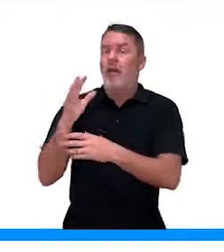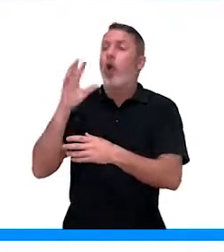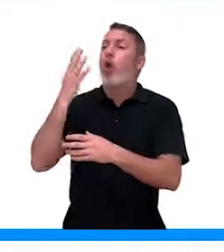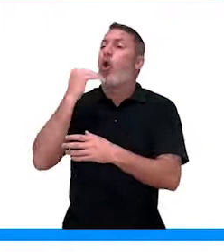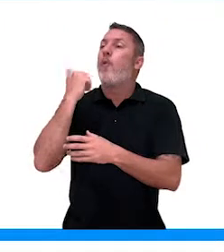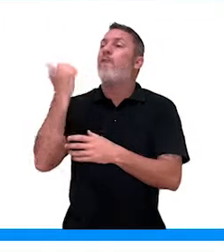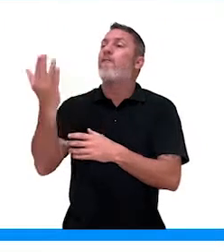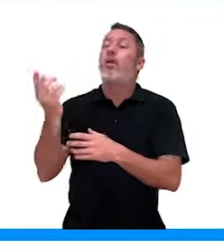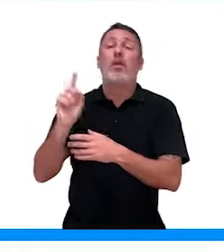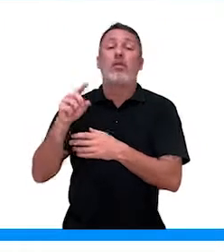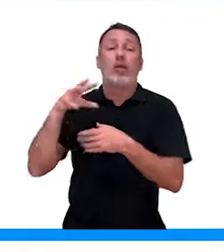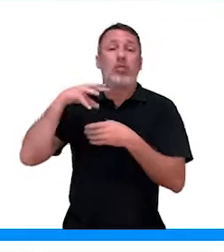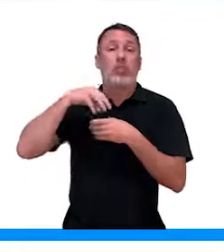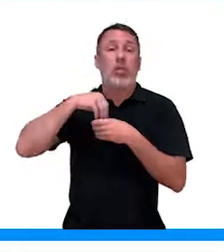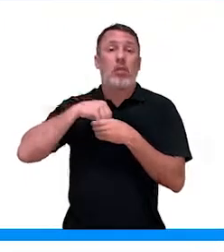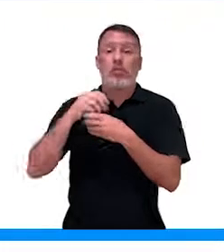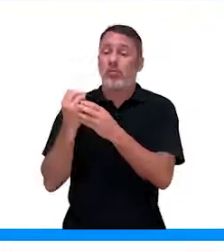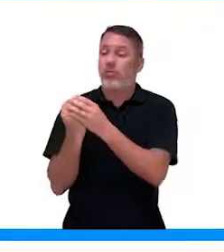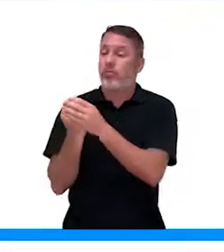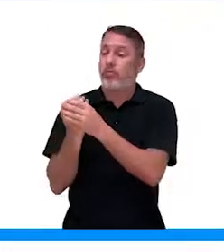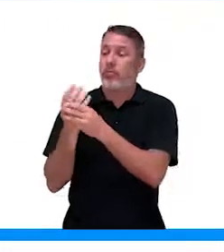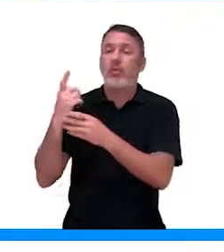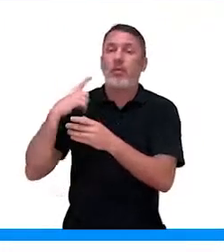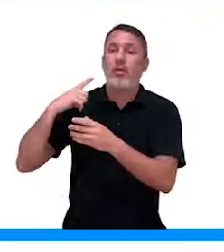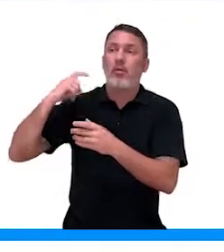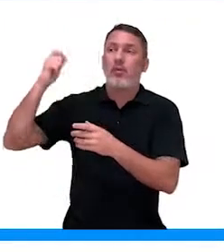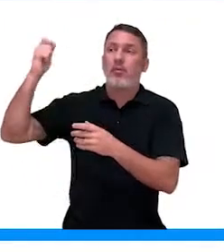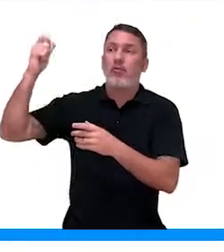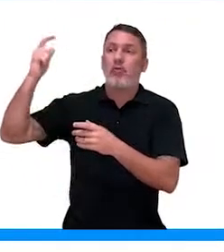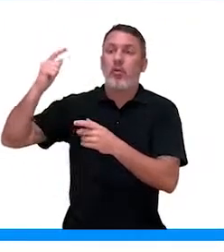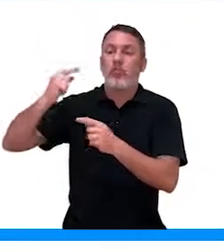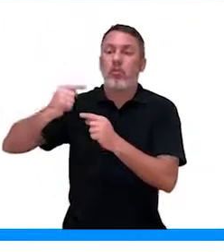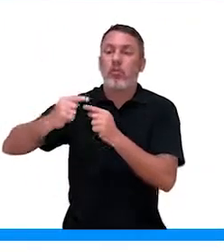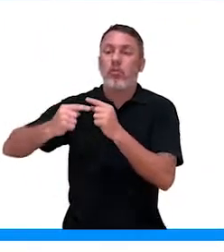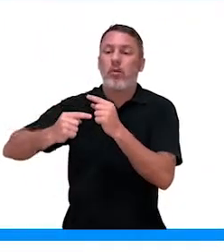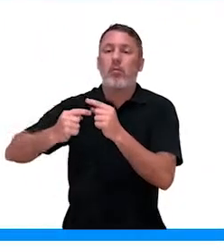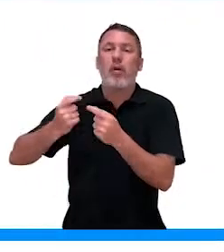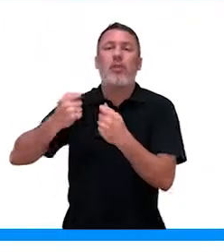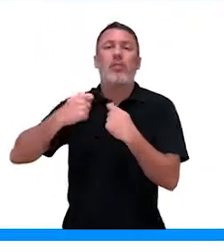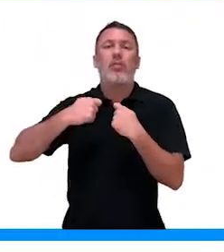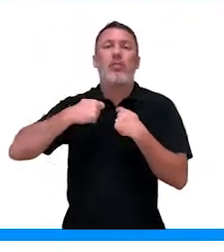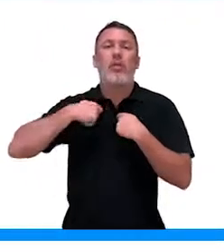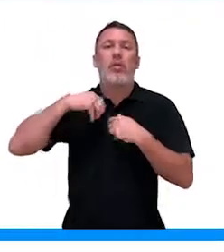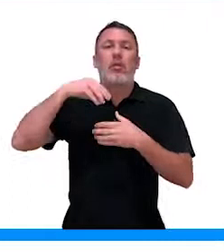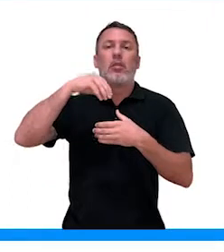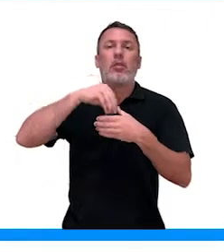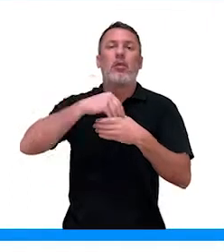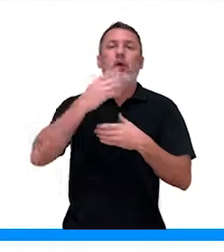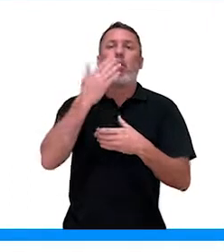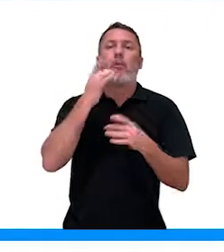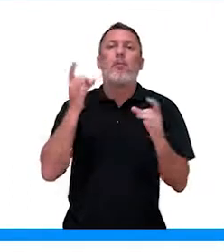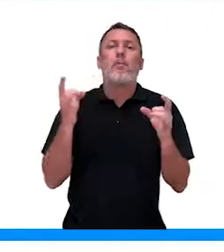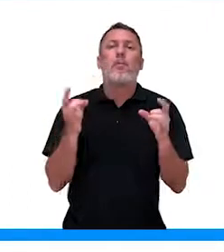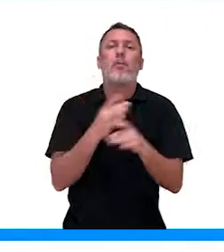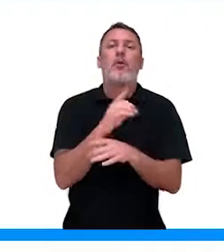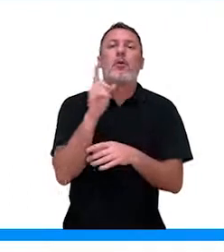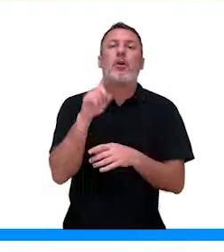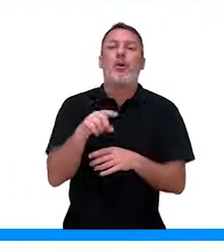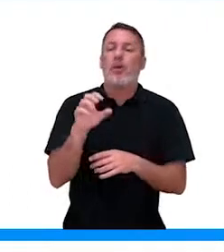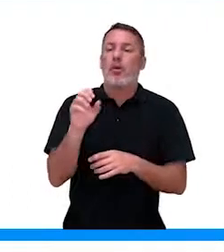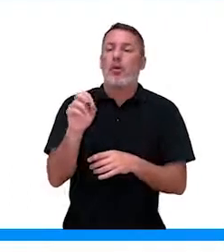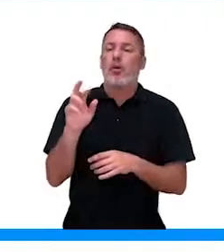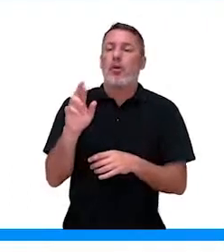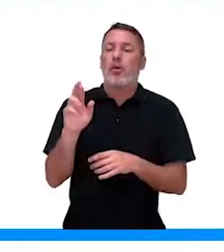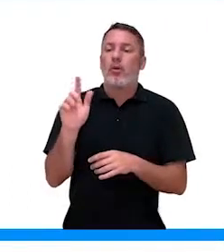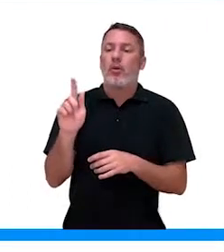elas produzem esses nutrientes através da fotossíntese. Então elas apresentam uma nutrição orgânica. Elas